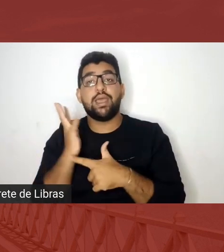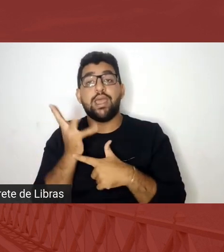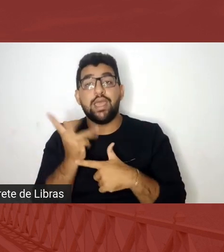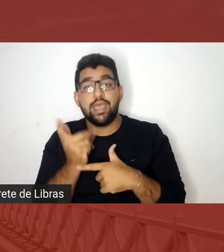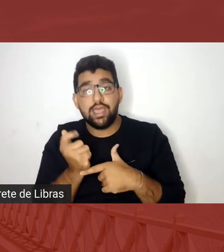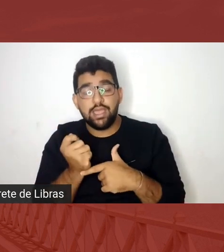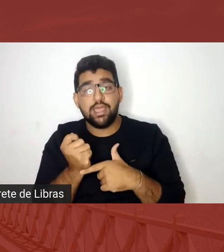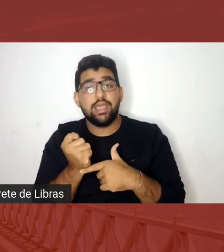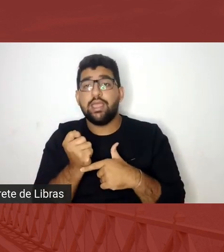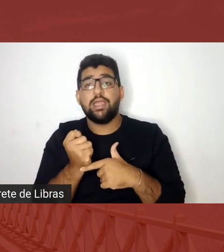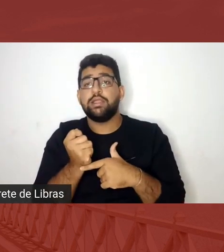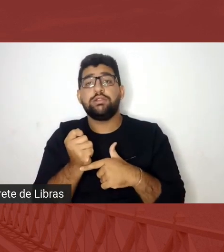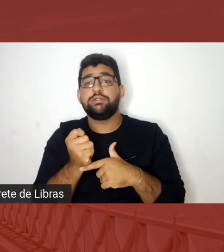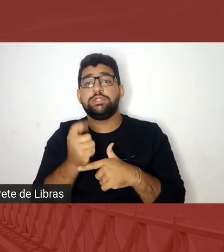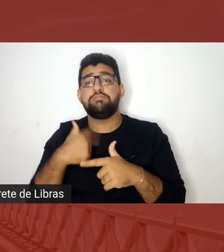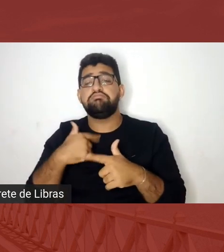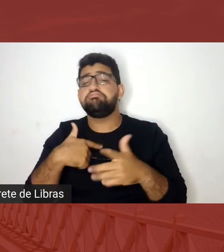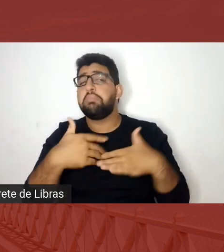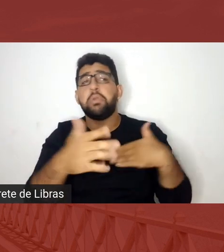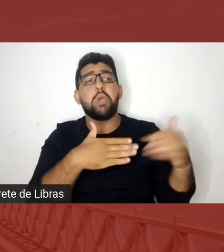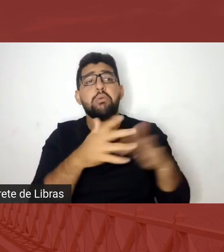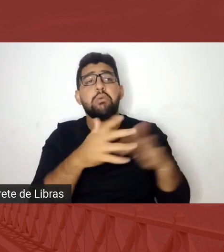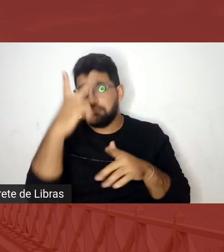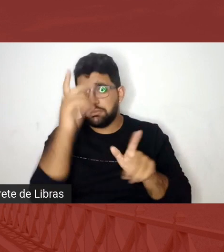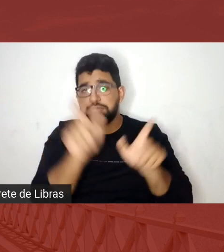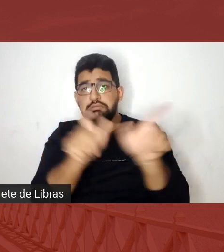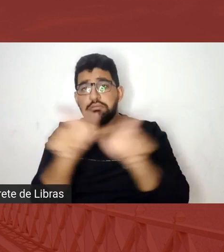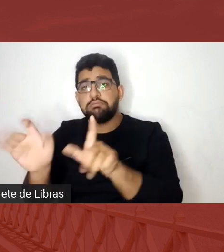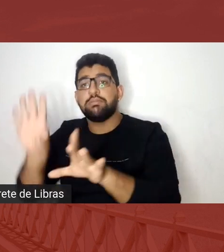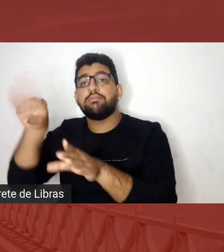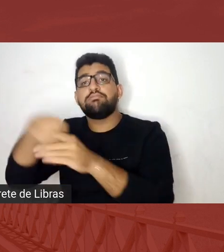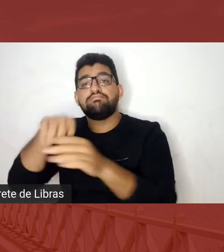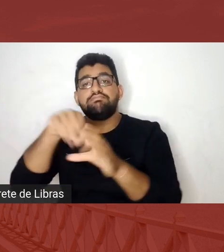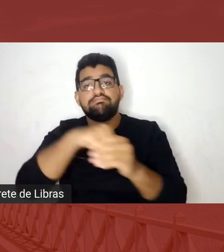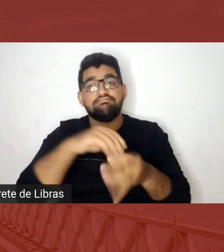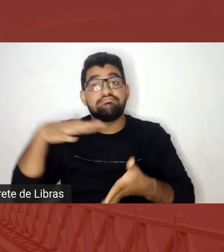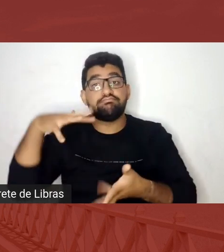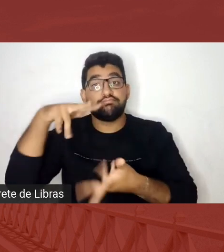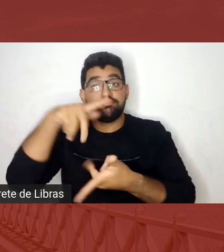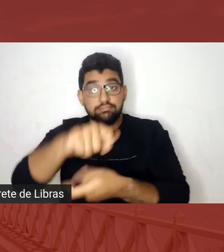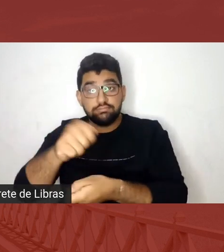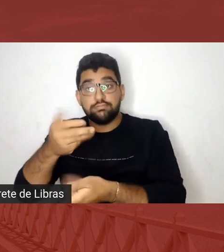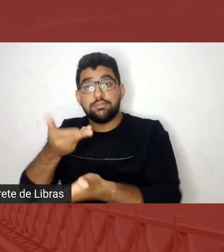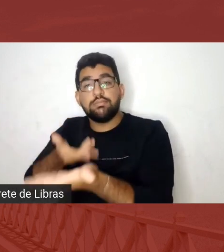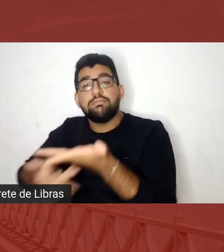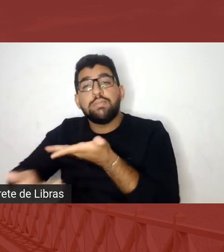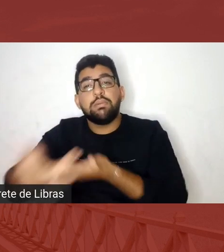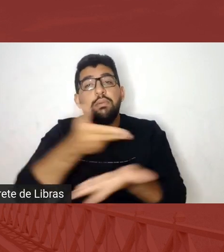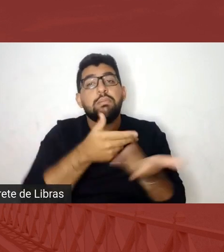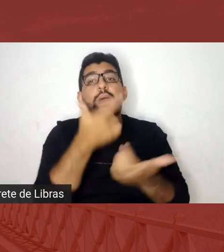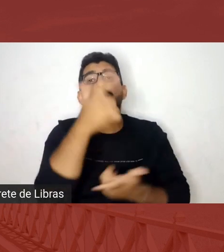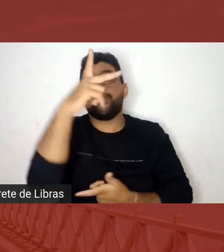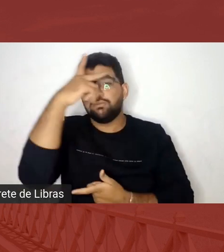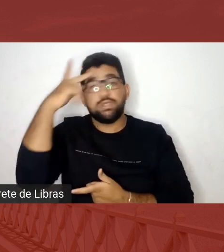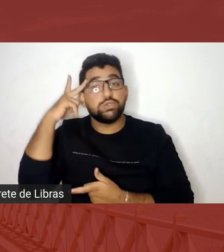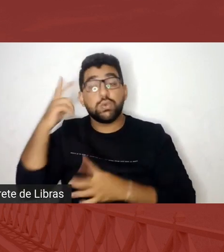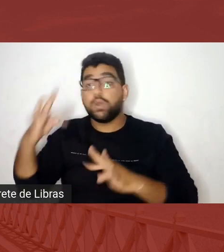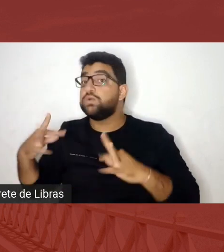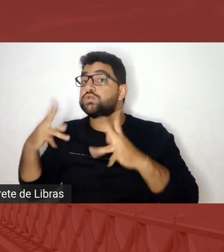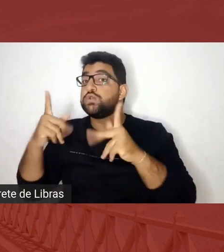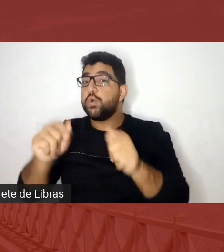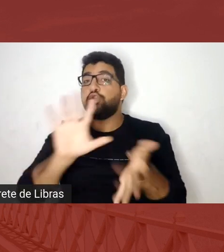a qualquer corpo que esteja aqui no mundo, que conviveu com outras pessoas. Em todos os povos, nós vamos encontrar